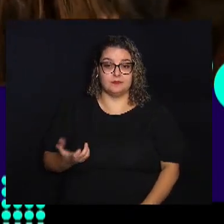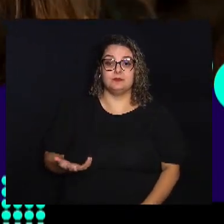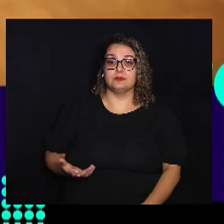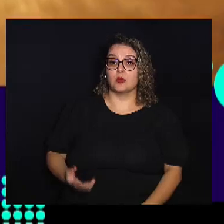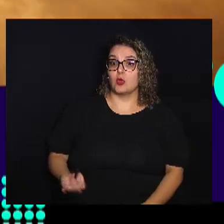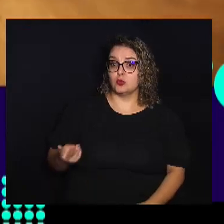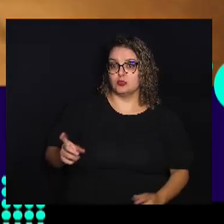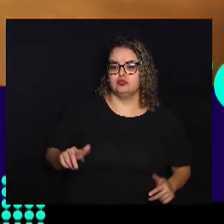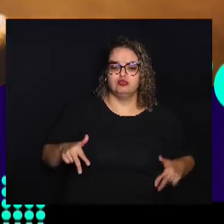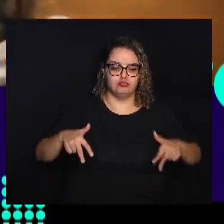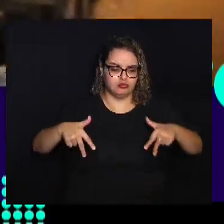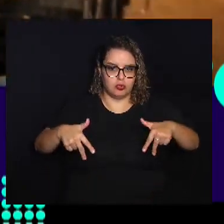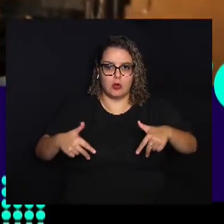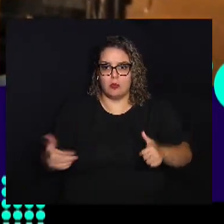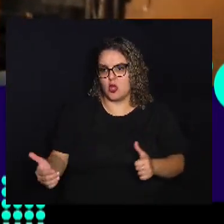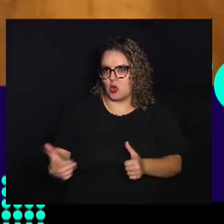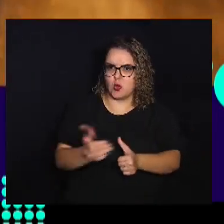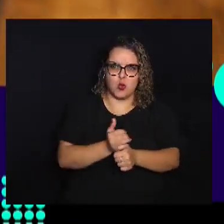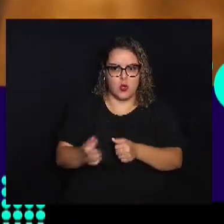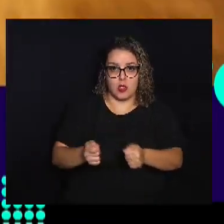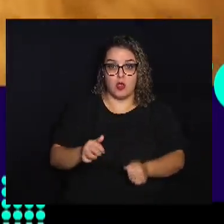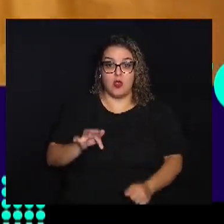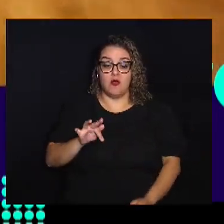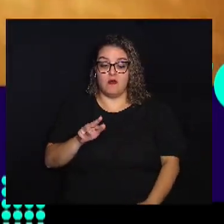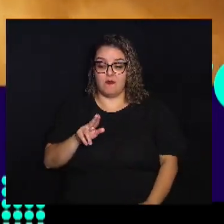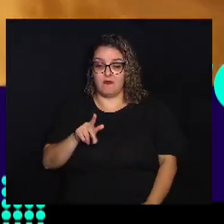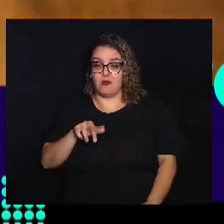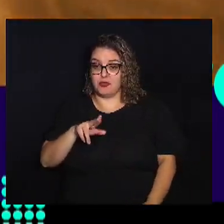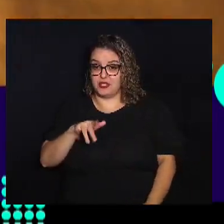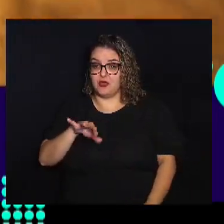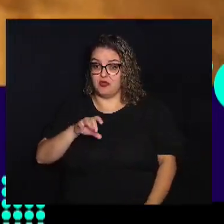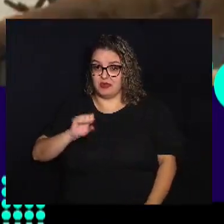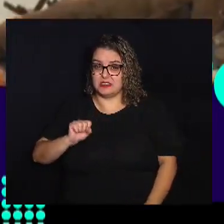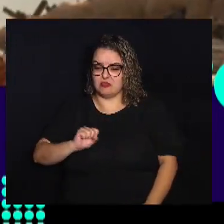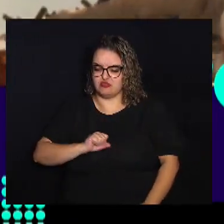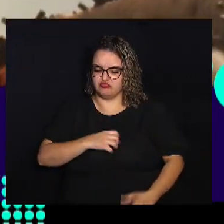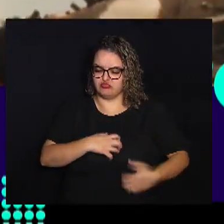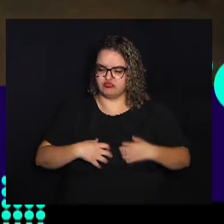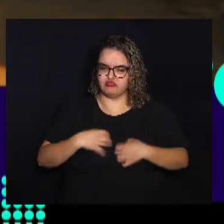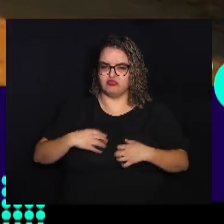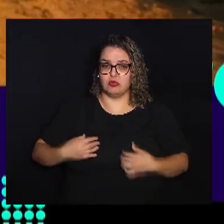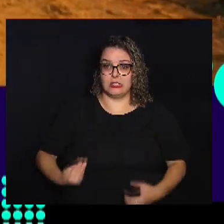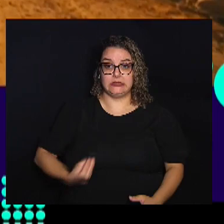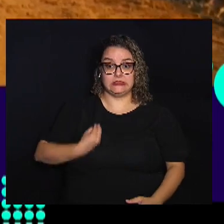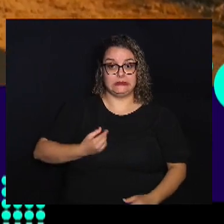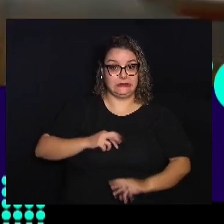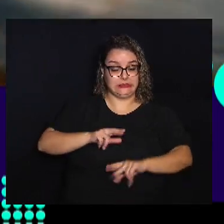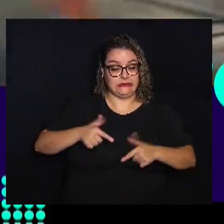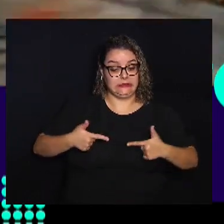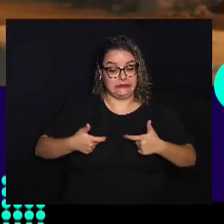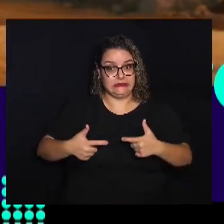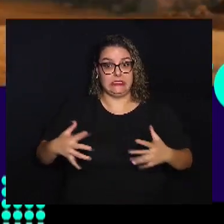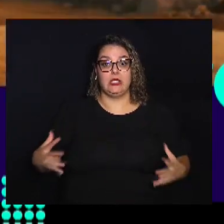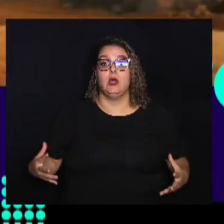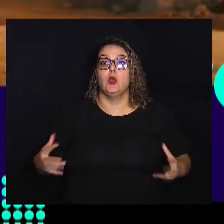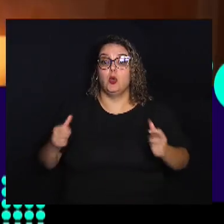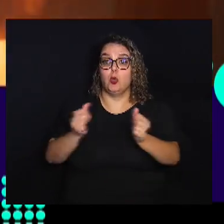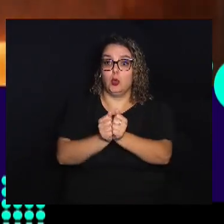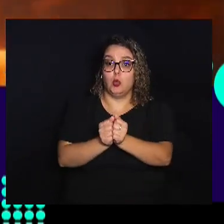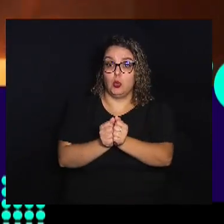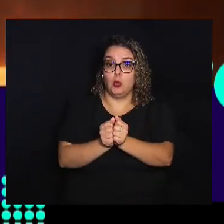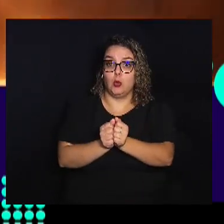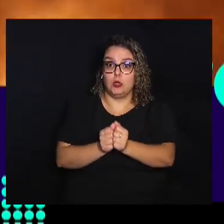Lutam Pela dominação Furiosa Deve sobreviver A muitas provações Ao reunir Os meios Para